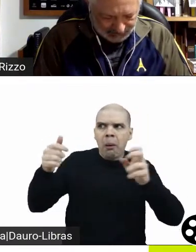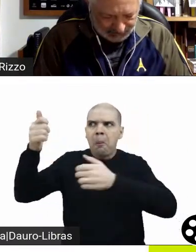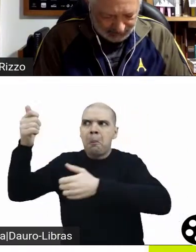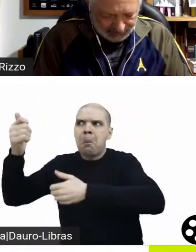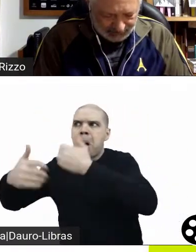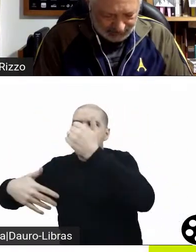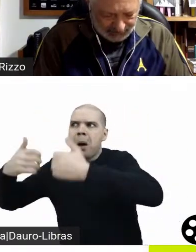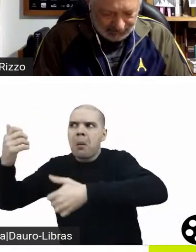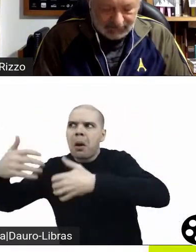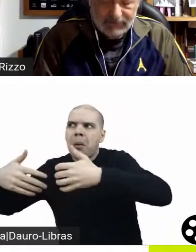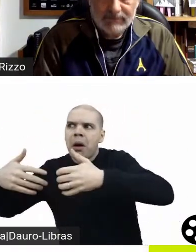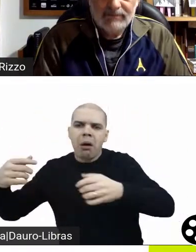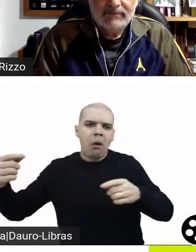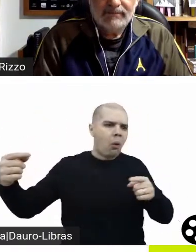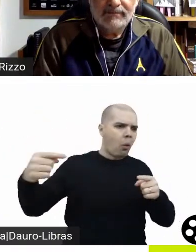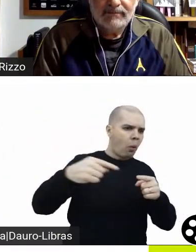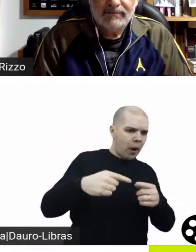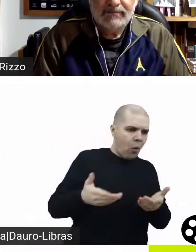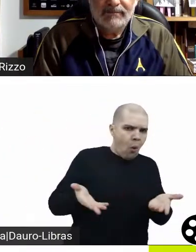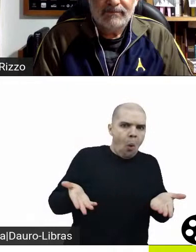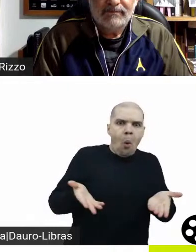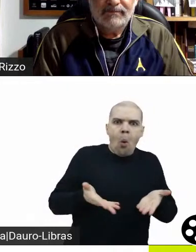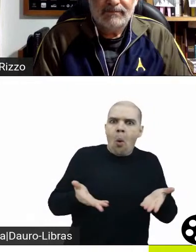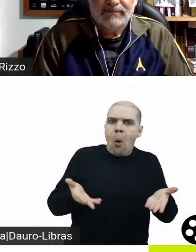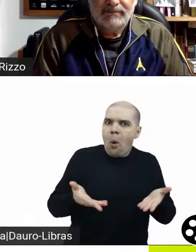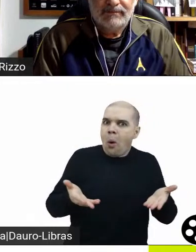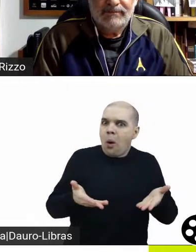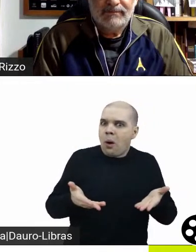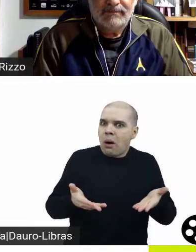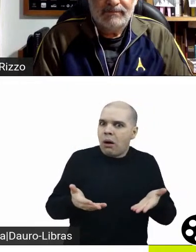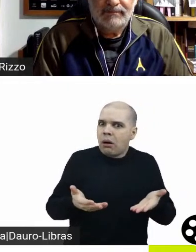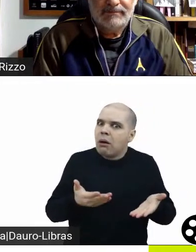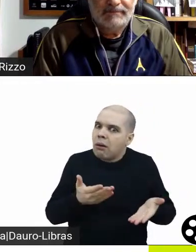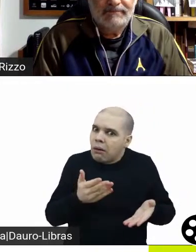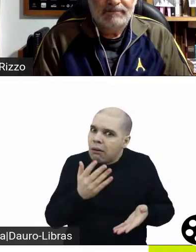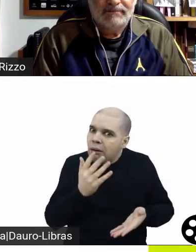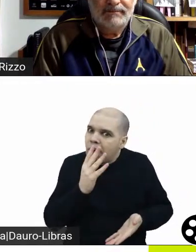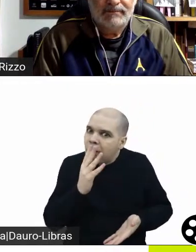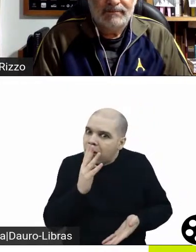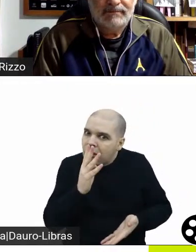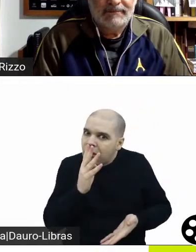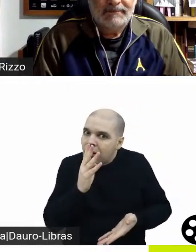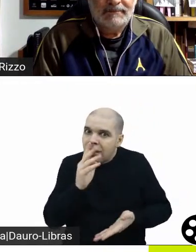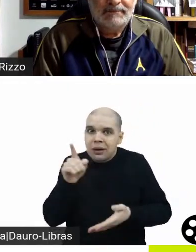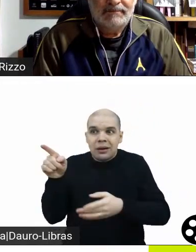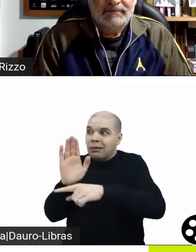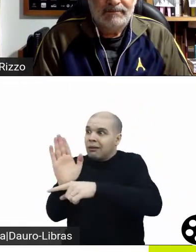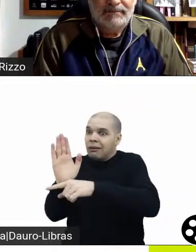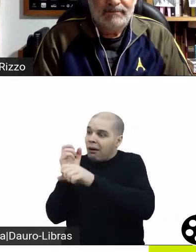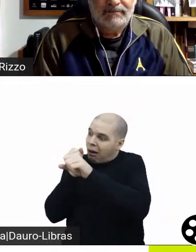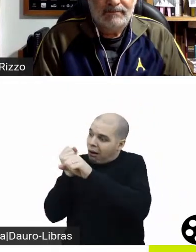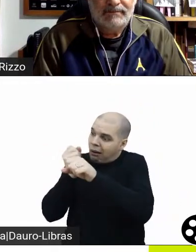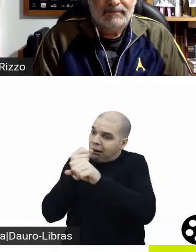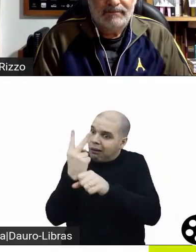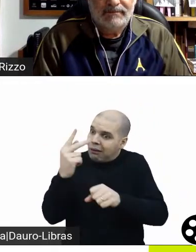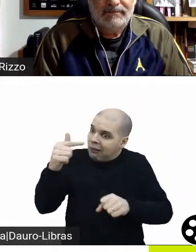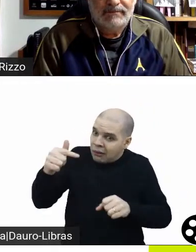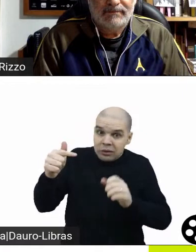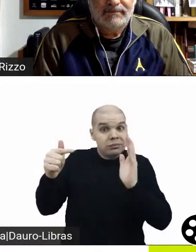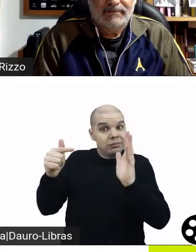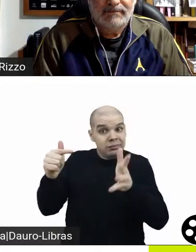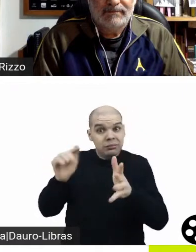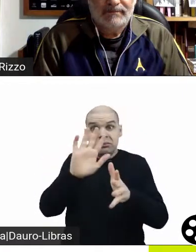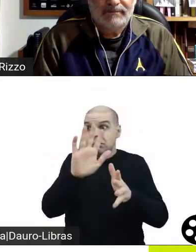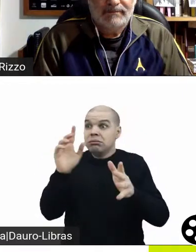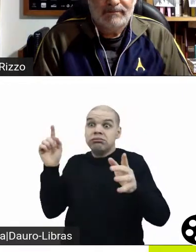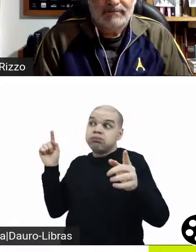enxerguemos as discrepâncias de olhar daquele período para o nosso período. E é natural que isso aconteça, porque a nossa sociedade evolui,